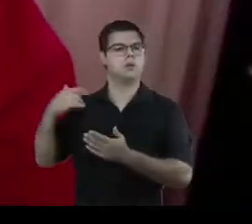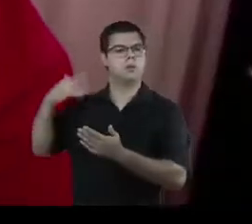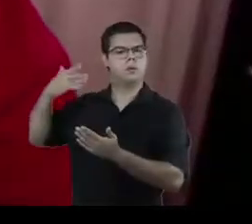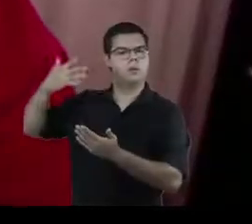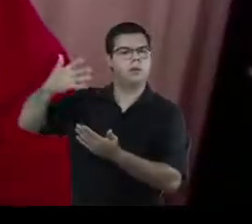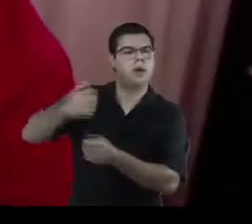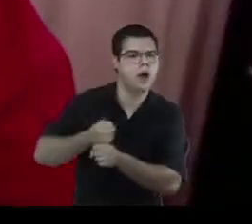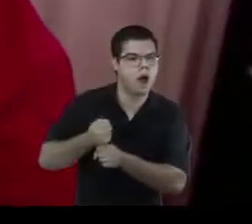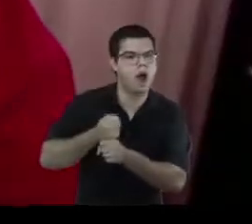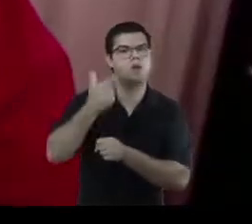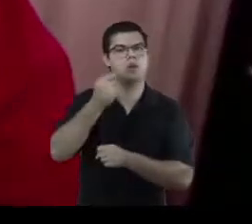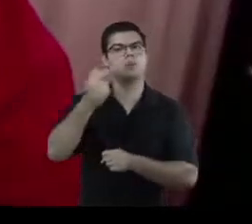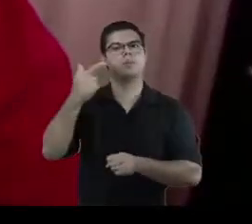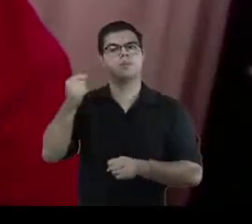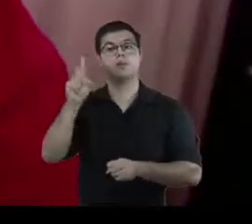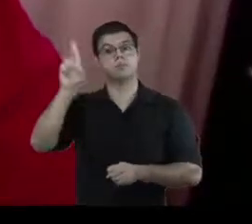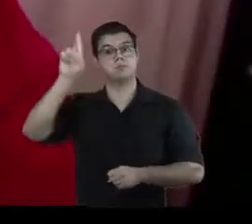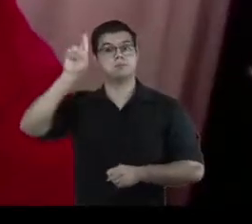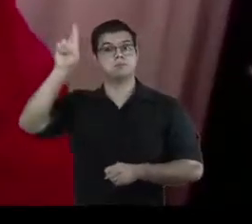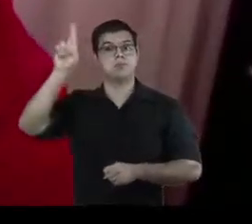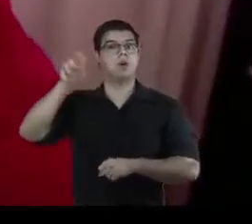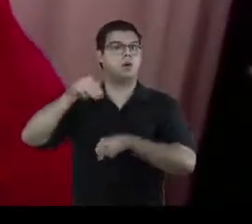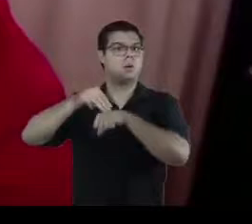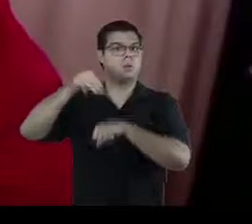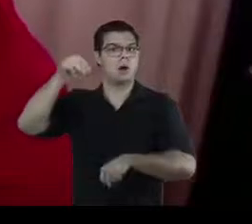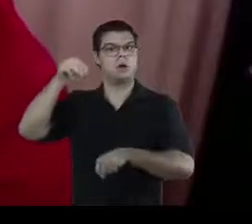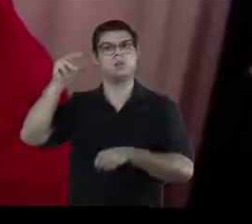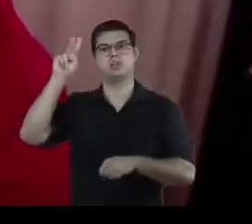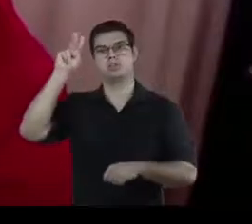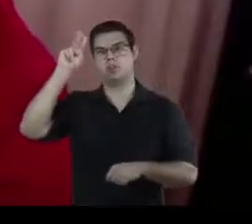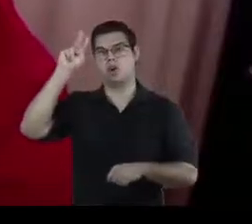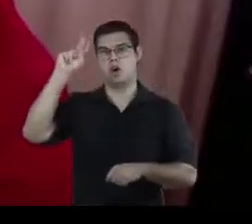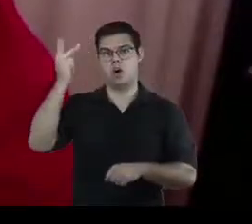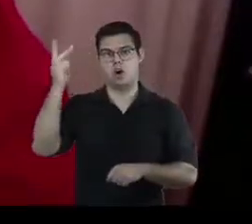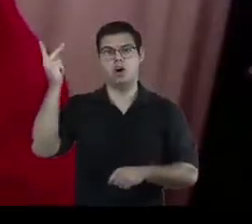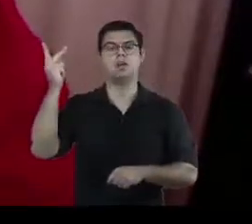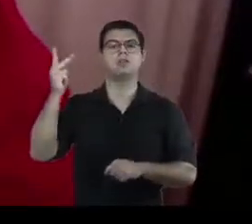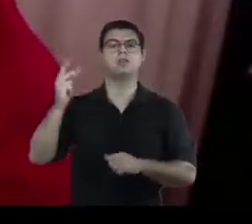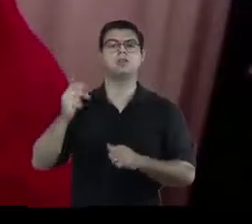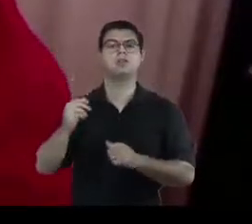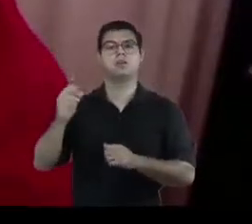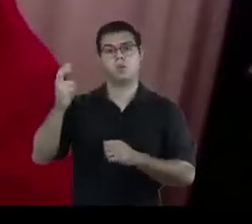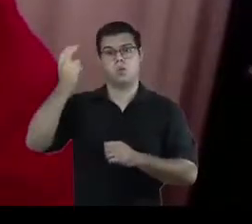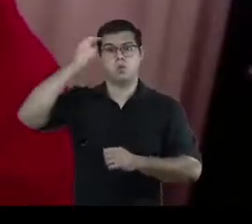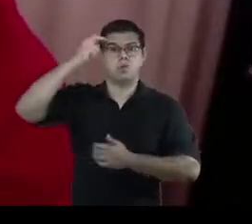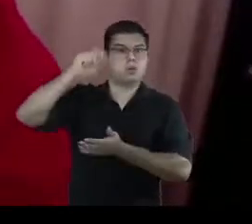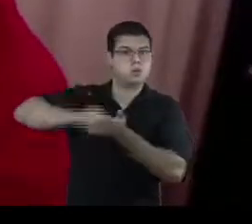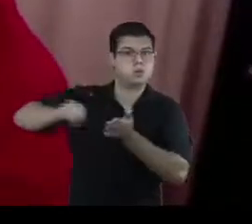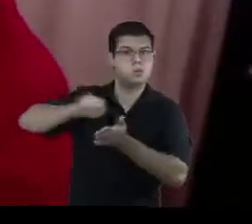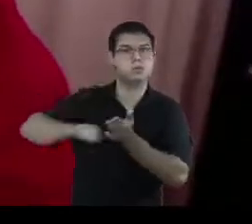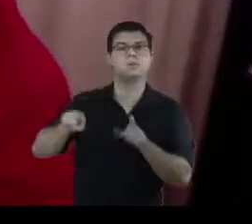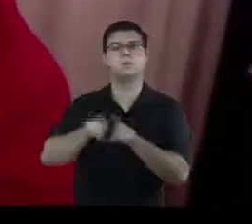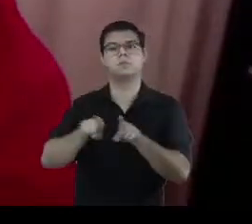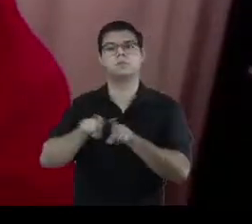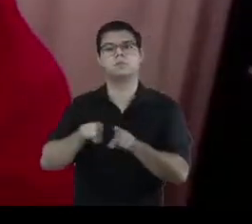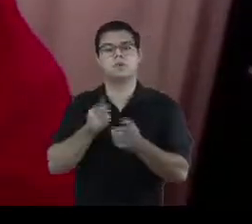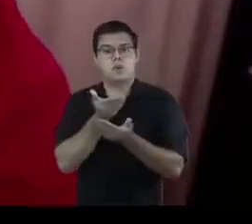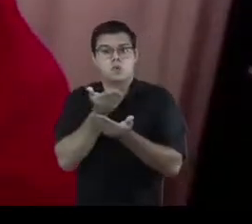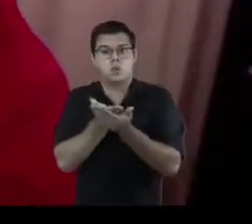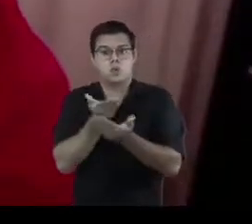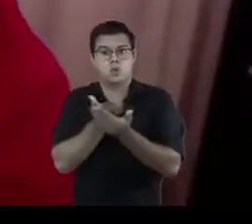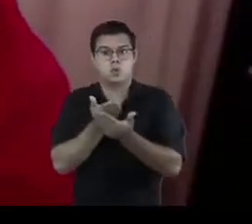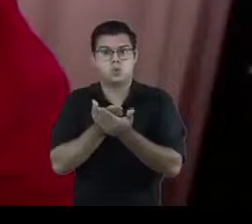responsável pelo mestrado em História, Culturas Patrimoniais, Culturas da Escrita e Estudos da Imagem na